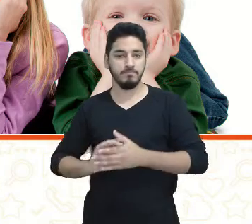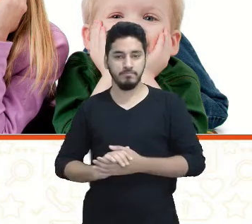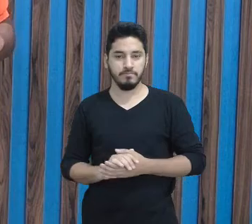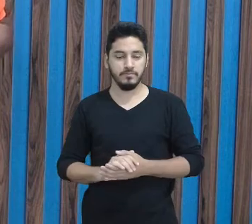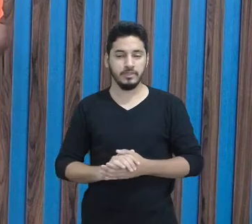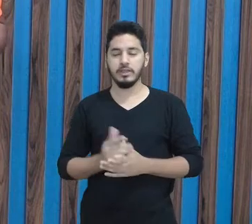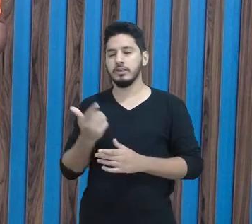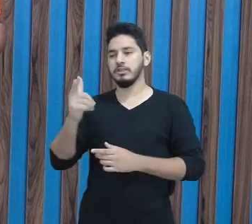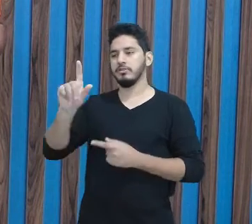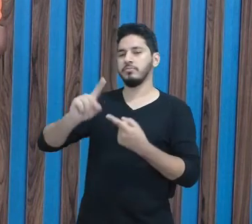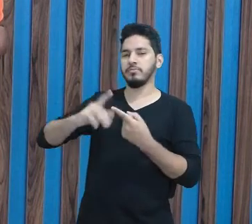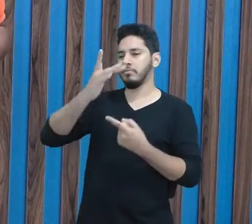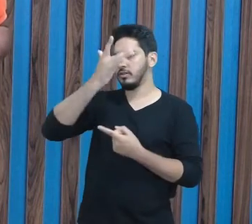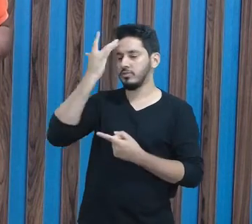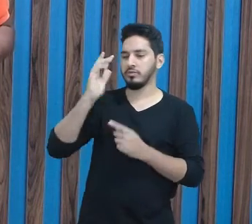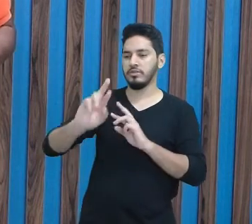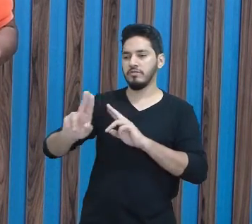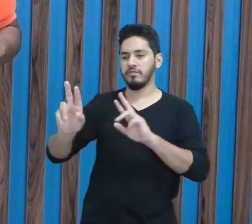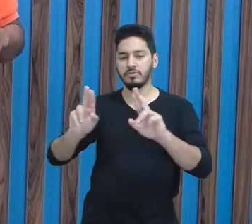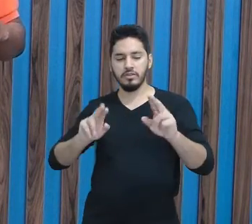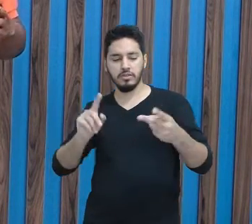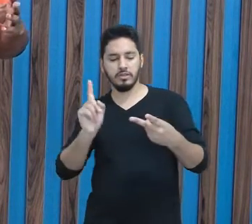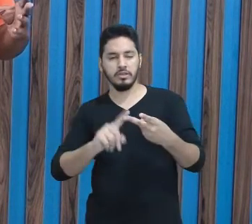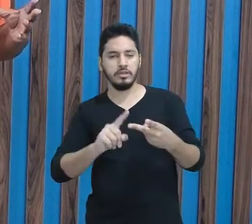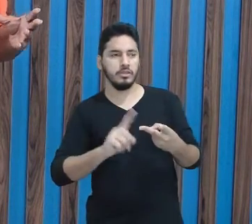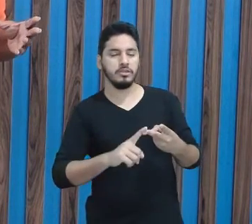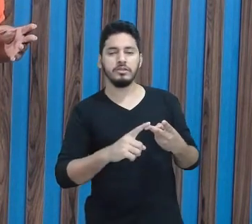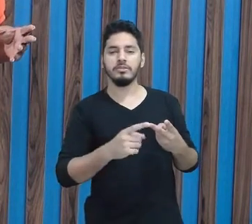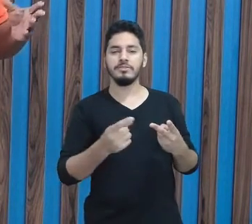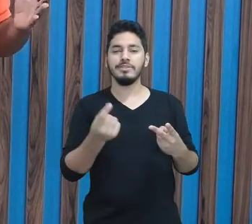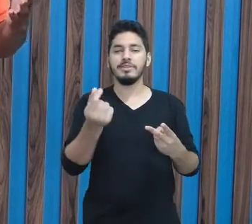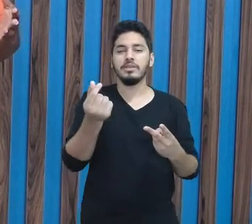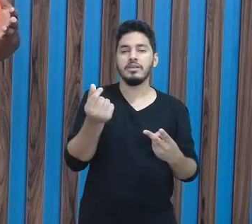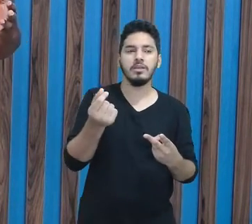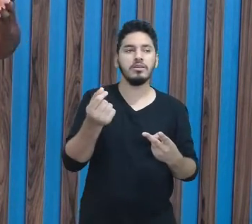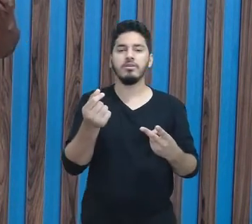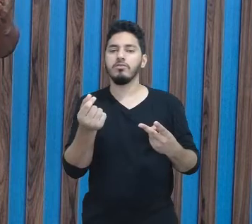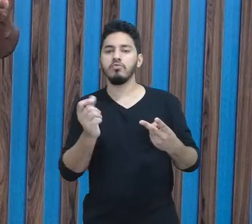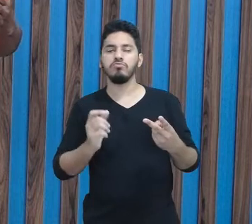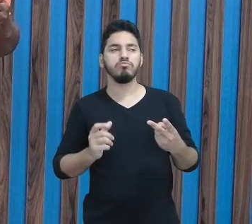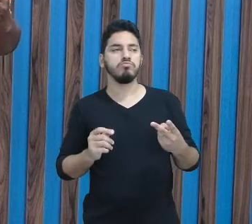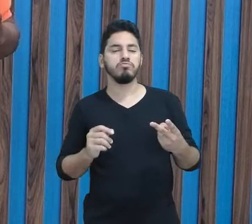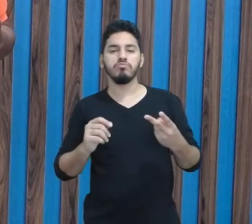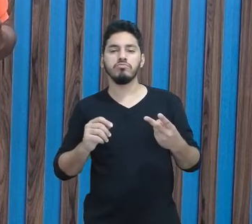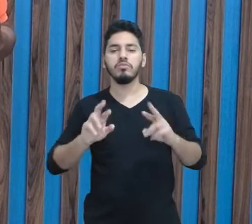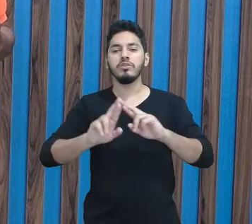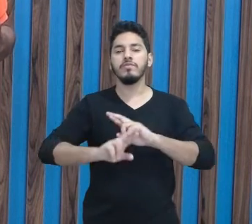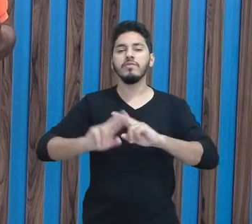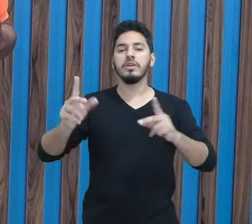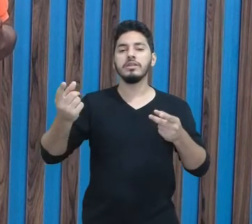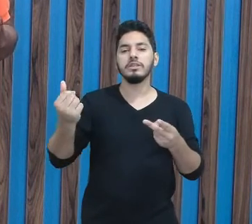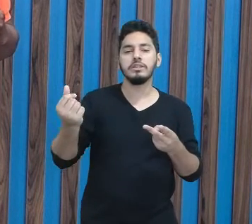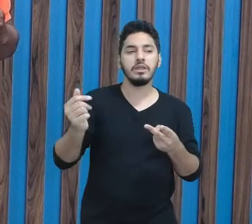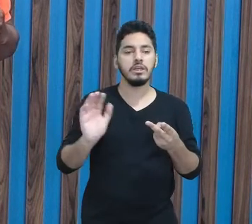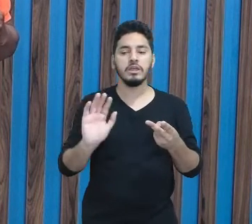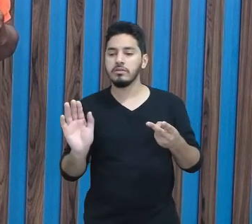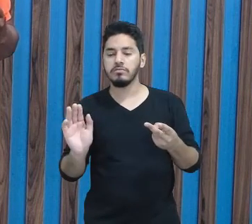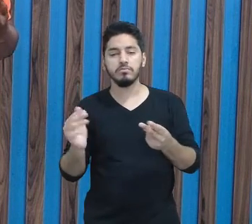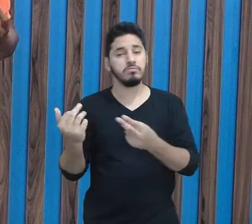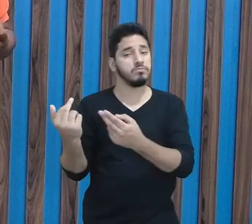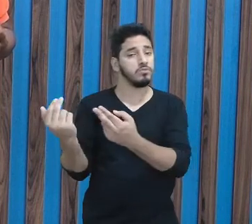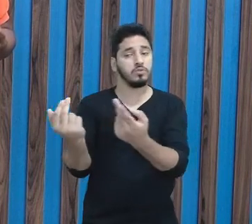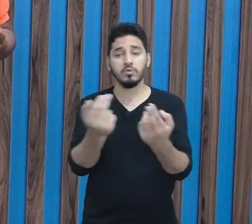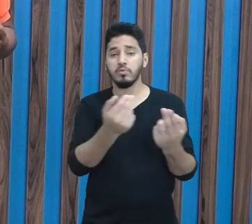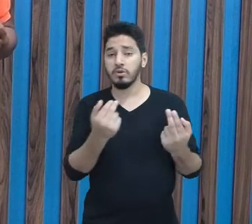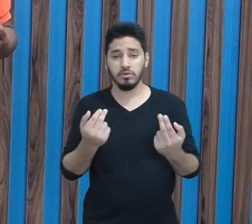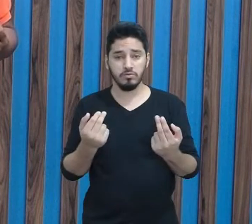etnias, as classes sociais, todos eles. Todos eles precisam se sentir contemplado. A educação inclusiva